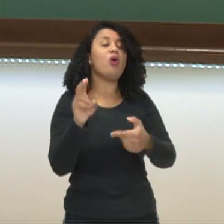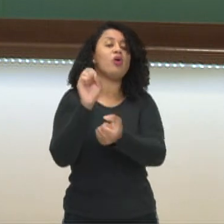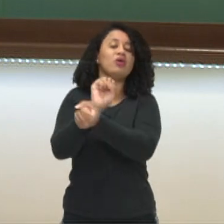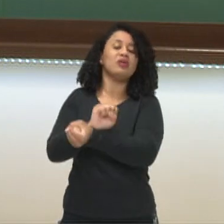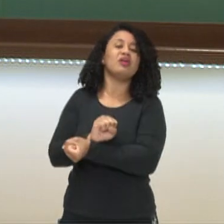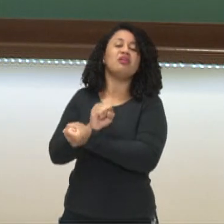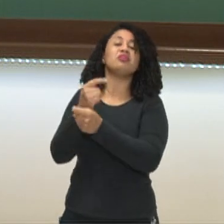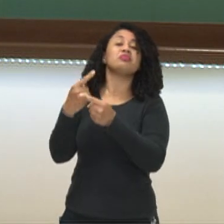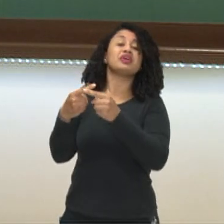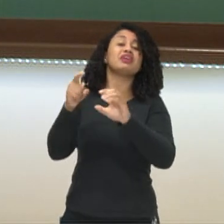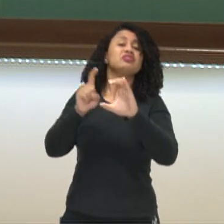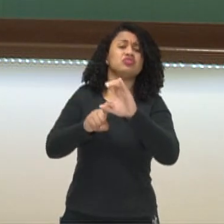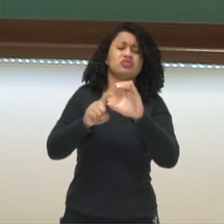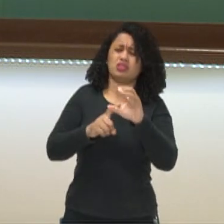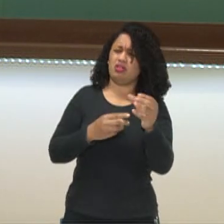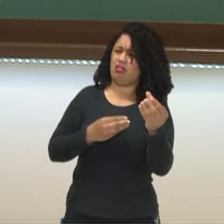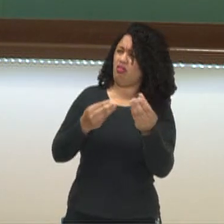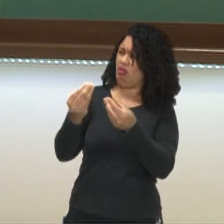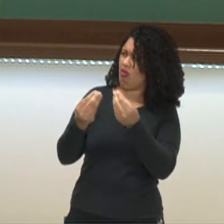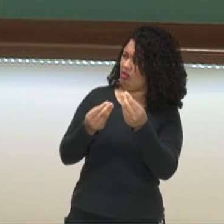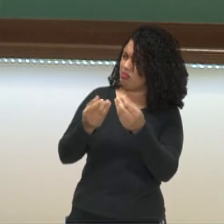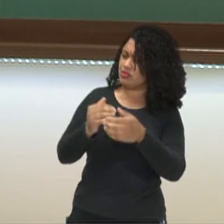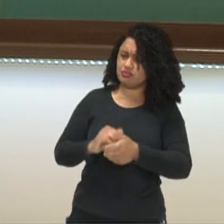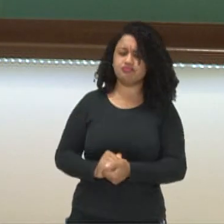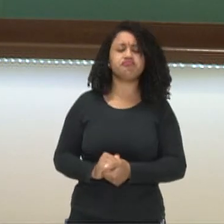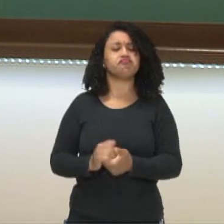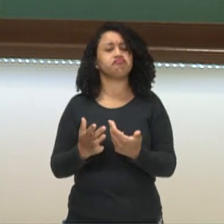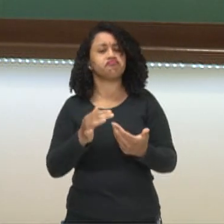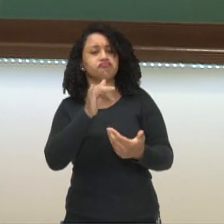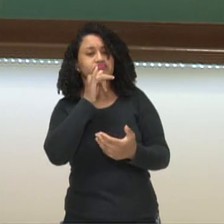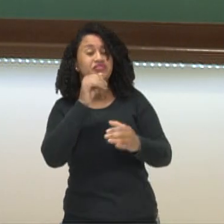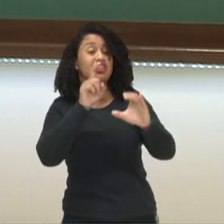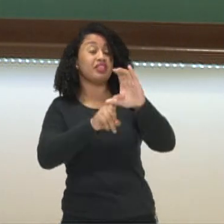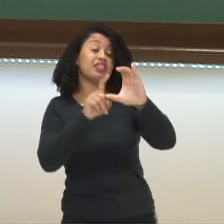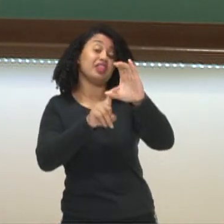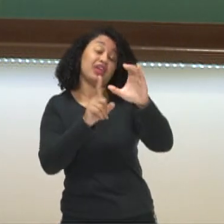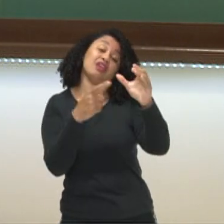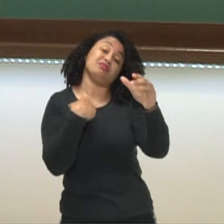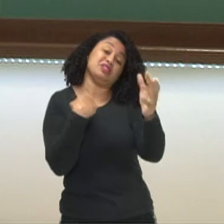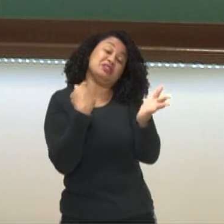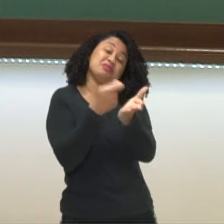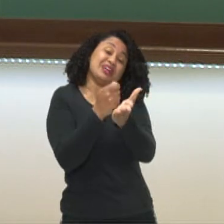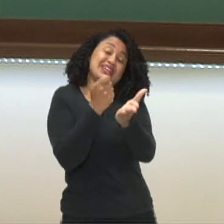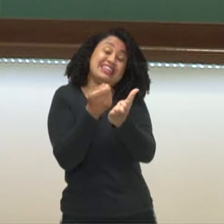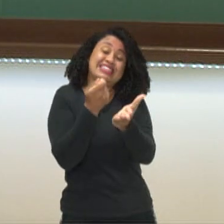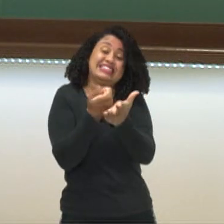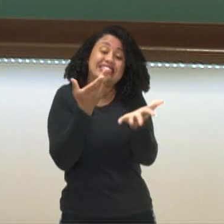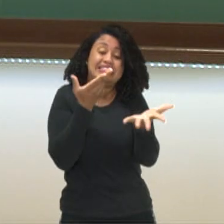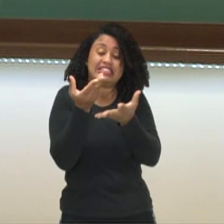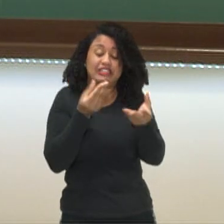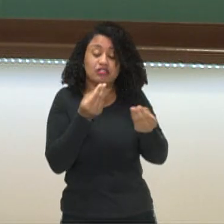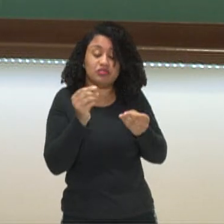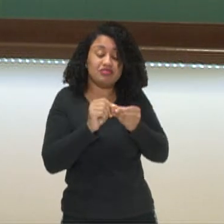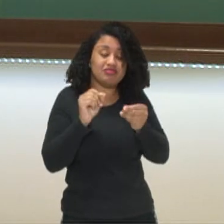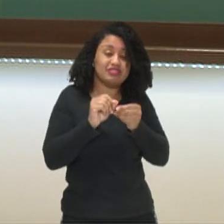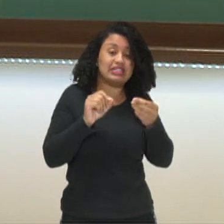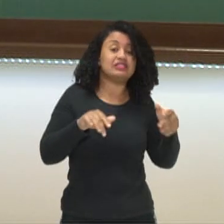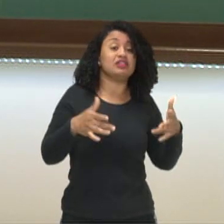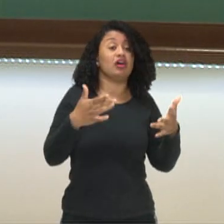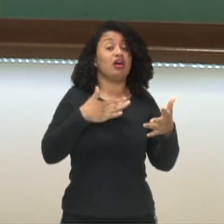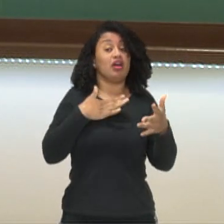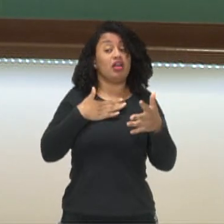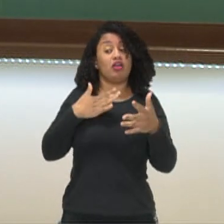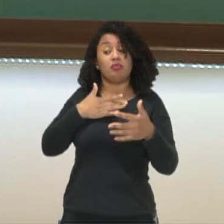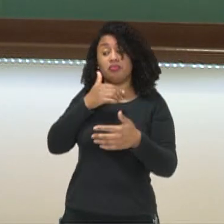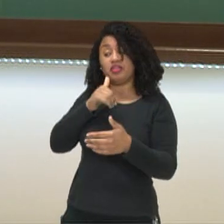por dívidas, como isso? Imagina, tô lá, devo, não nego, vou ter que pagar, né? Então como que eu faço? Olha, eu,